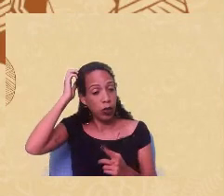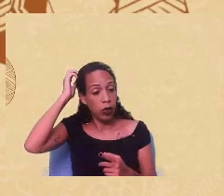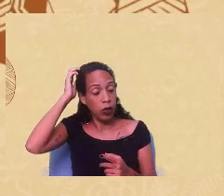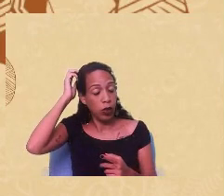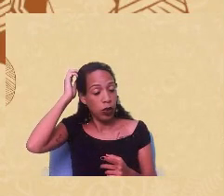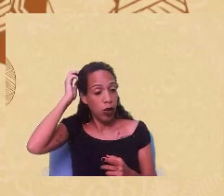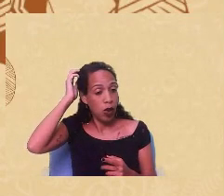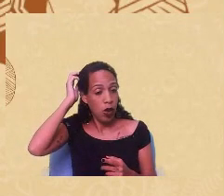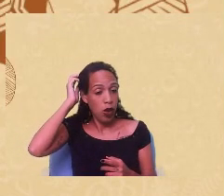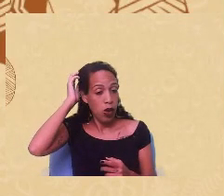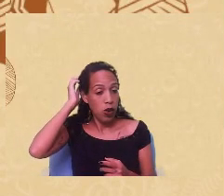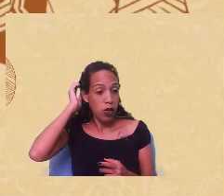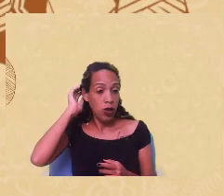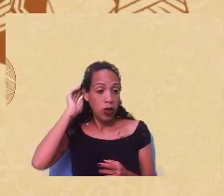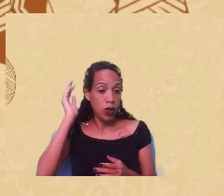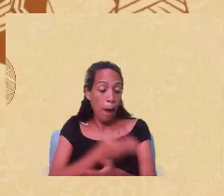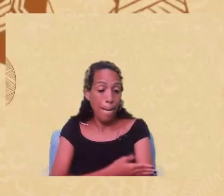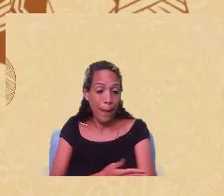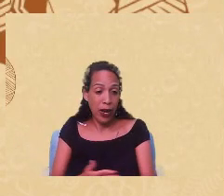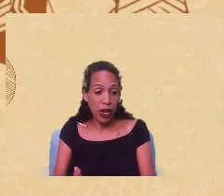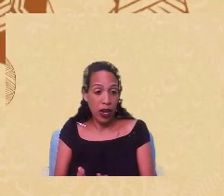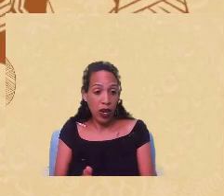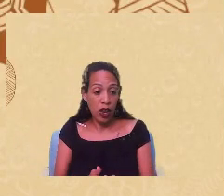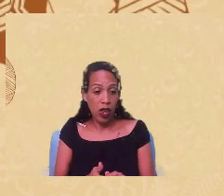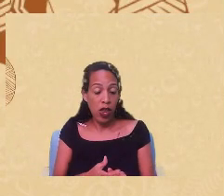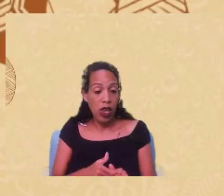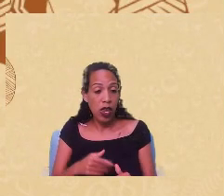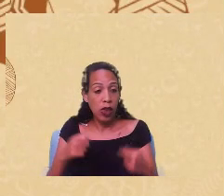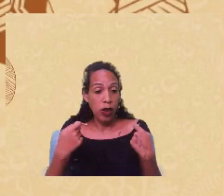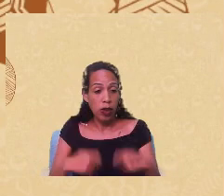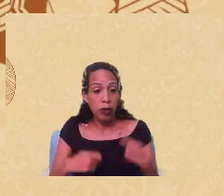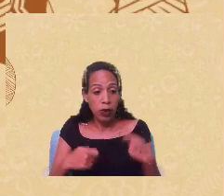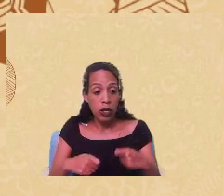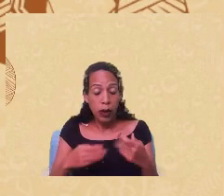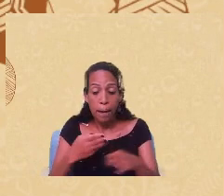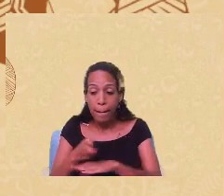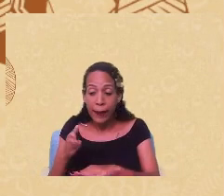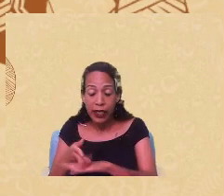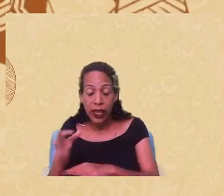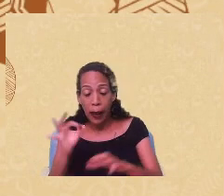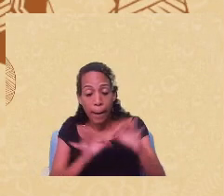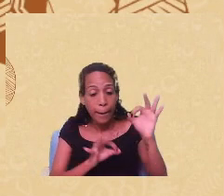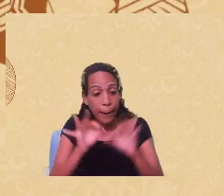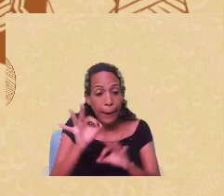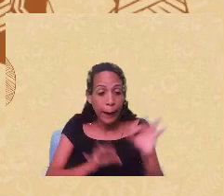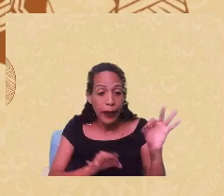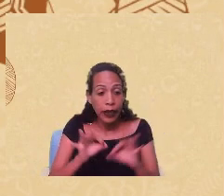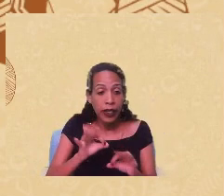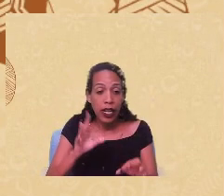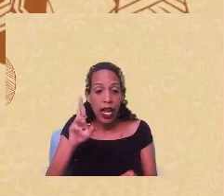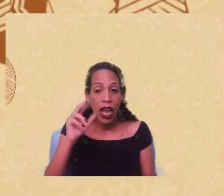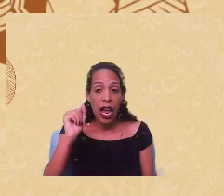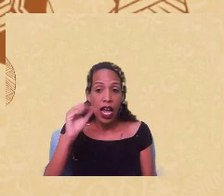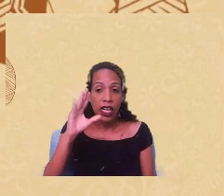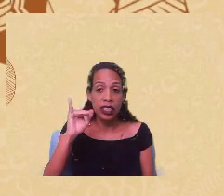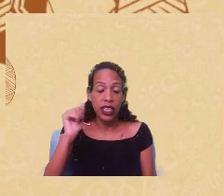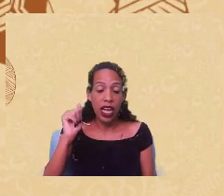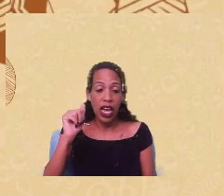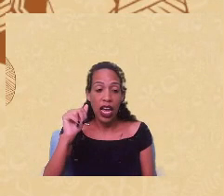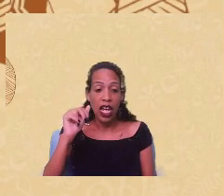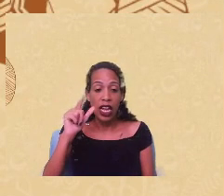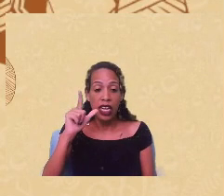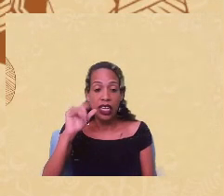o branco é quem precisa passar por esse processo de racializar para desracializar